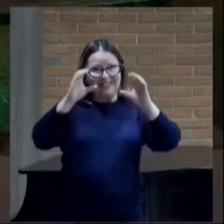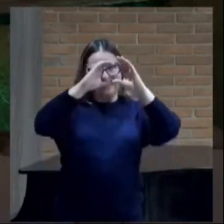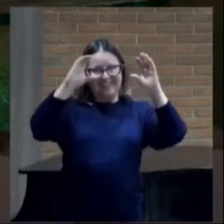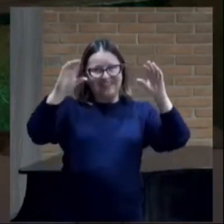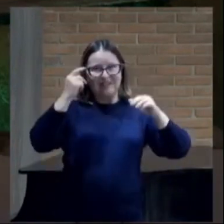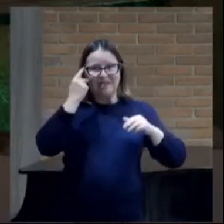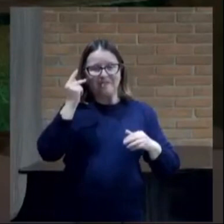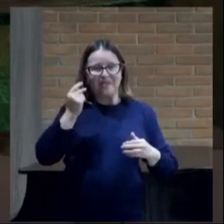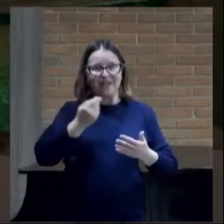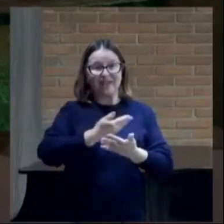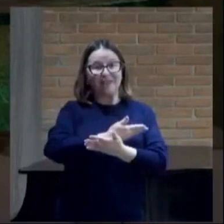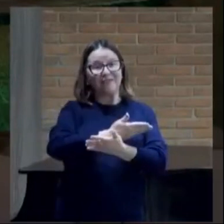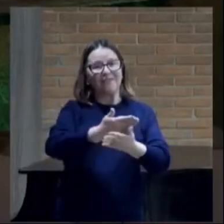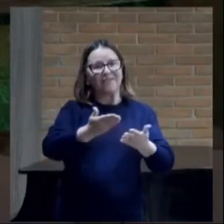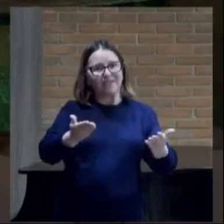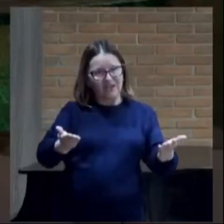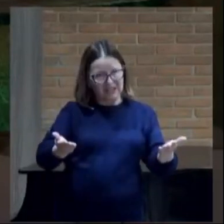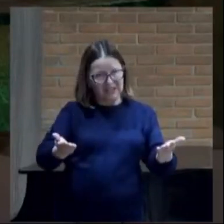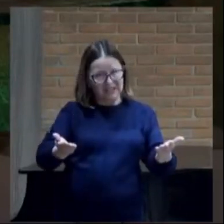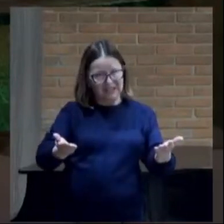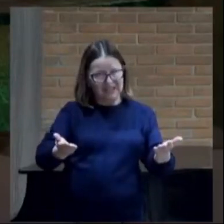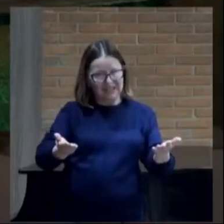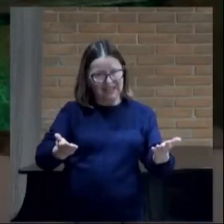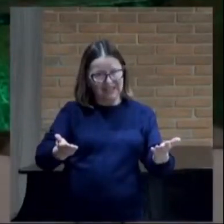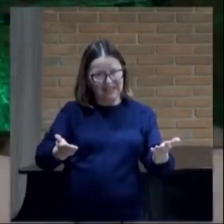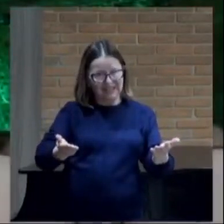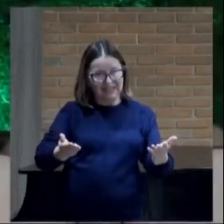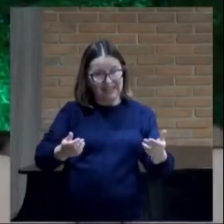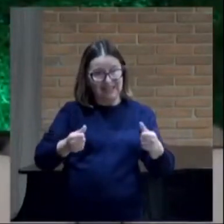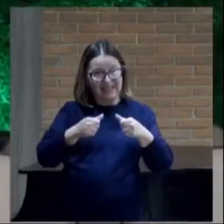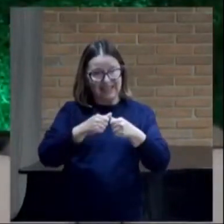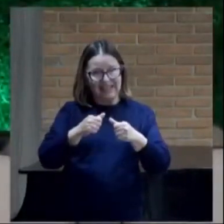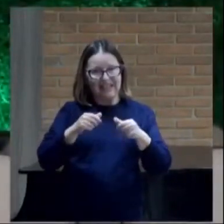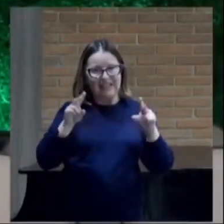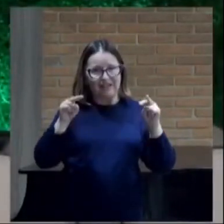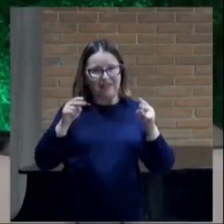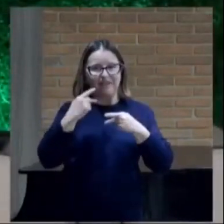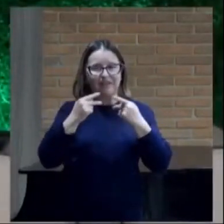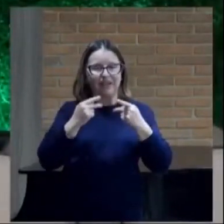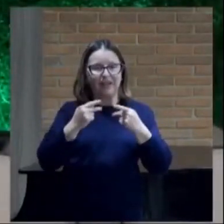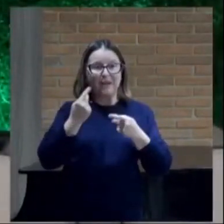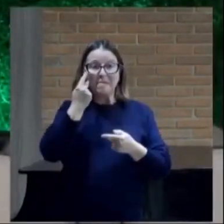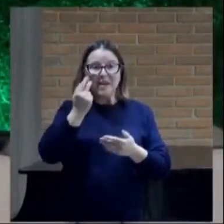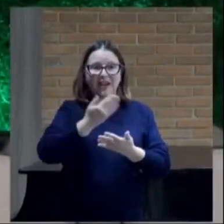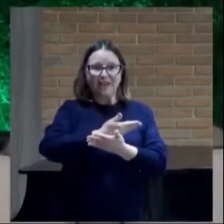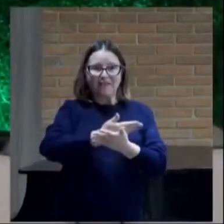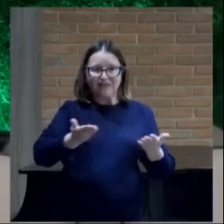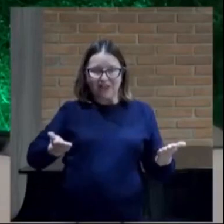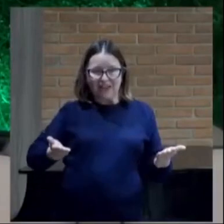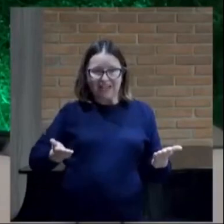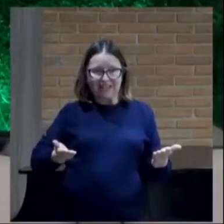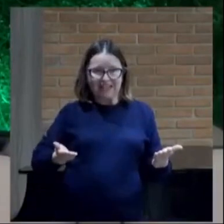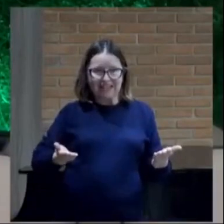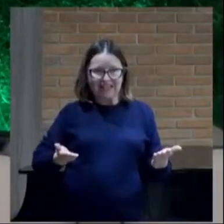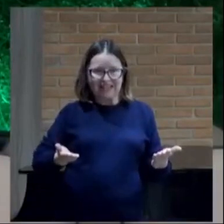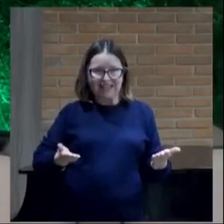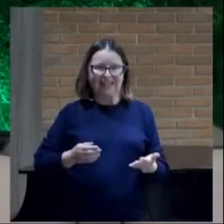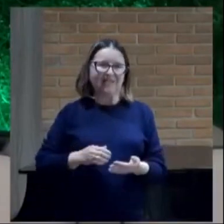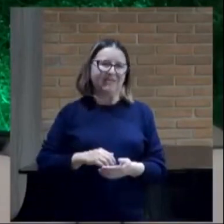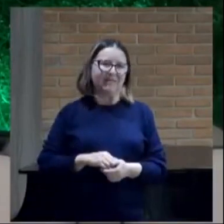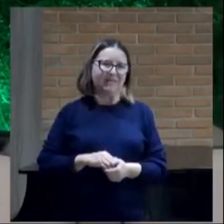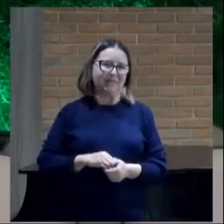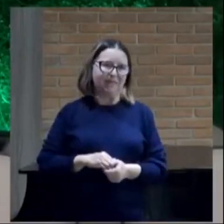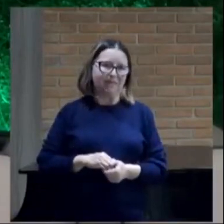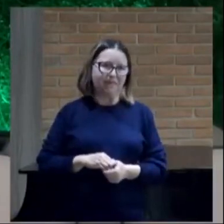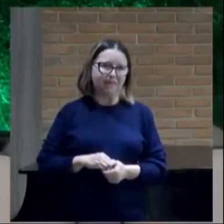nos céus Para vós outros Para vós outros Aqui ele já dizendo assim E tem uma herança Incorruptível Para vós